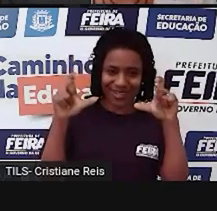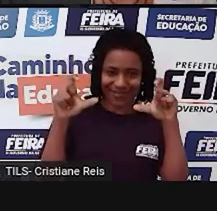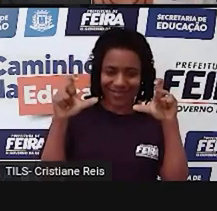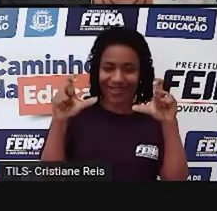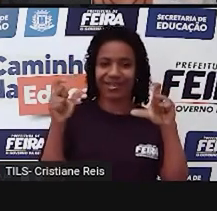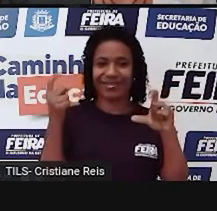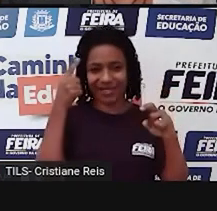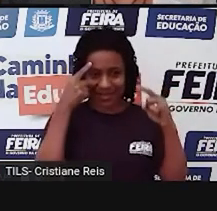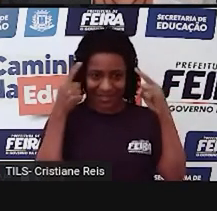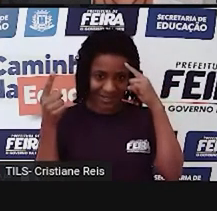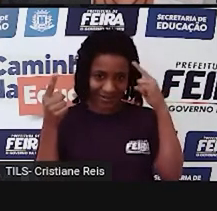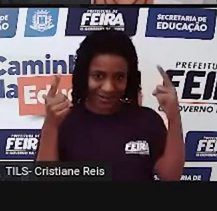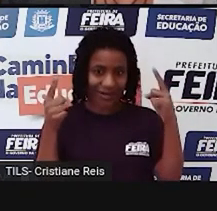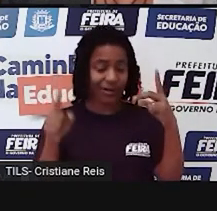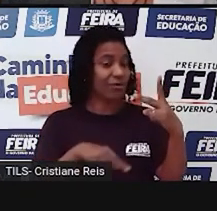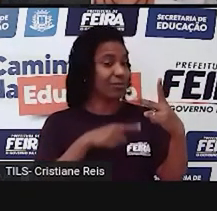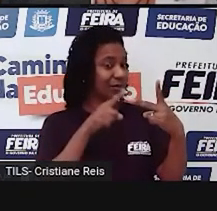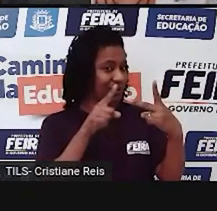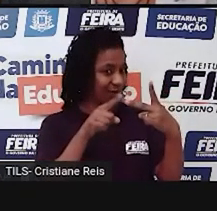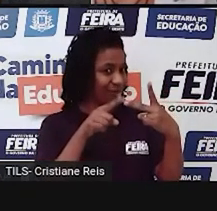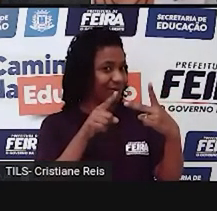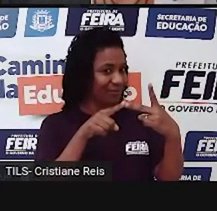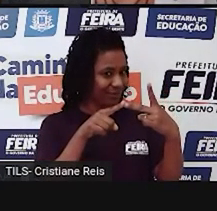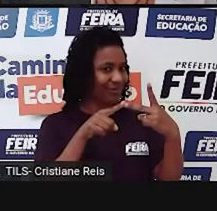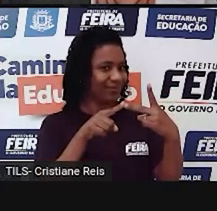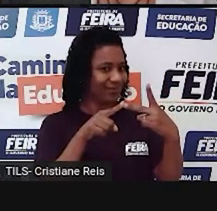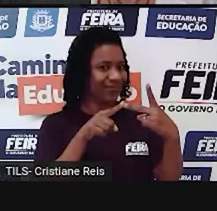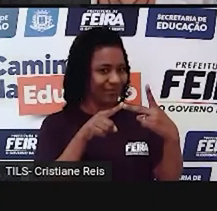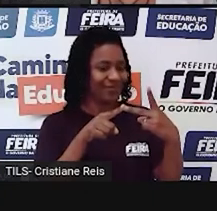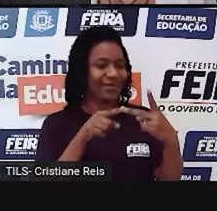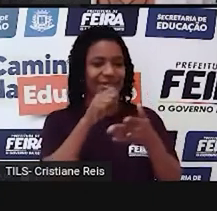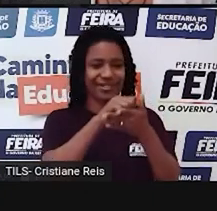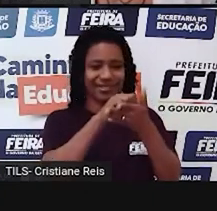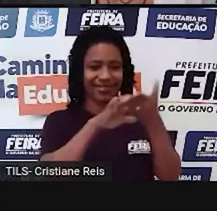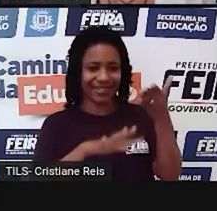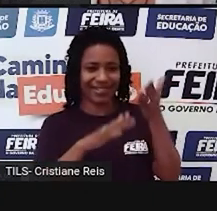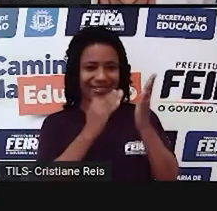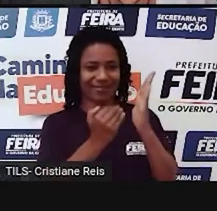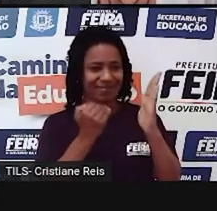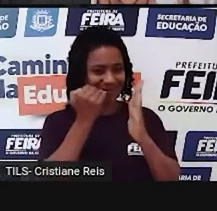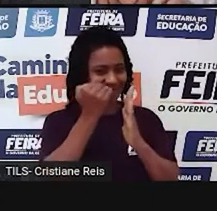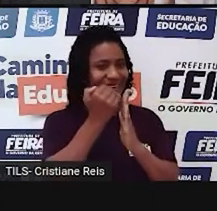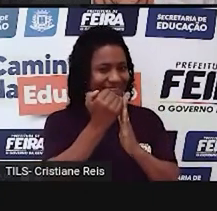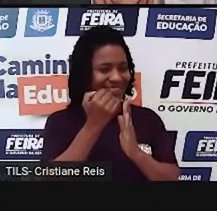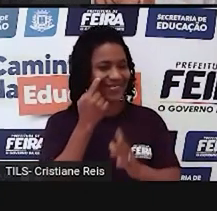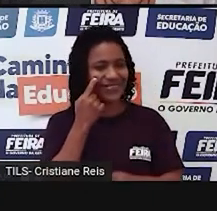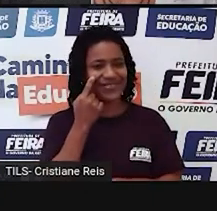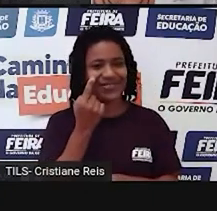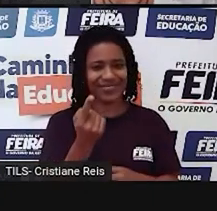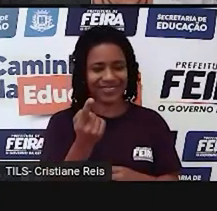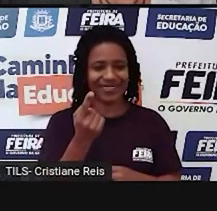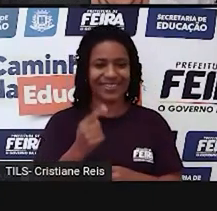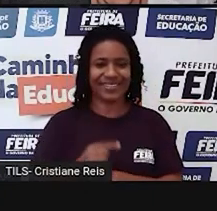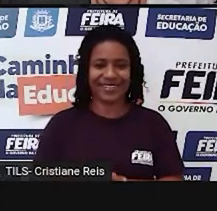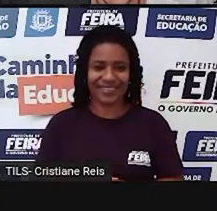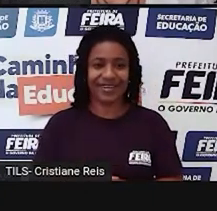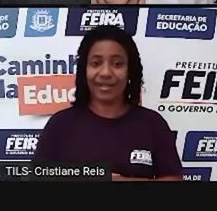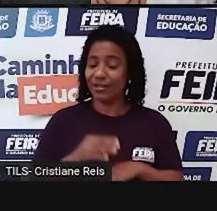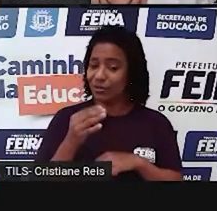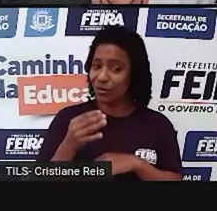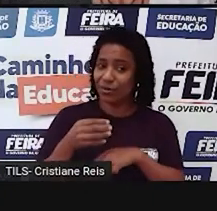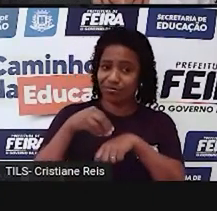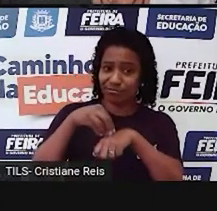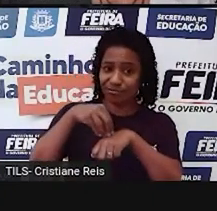Segundo desafio de hoje. Olha aí mais uma atividade para vocês se divertirem. Deixo como sugestão